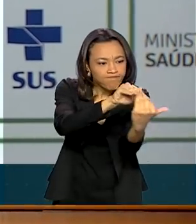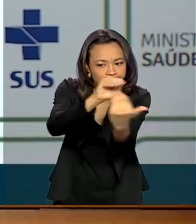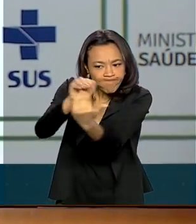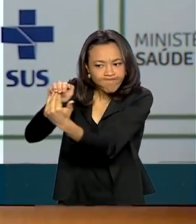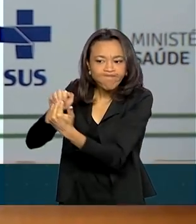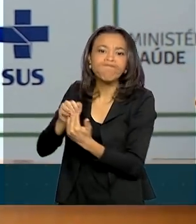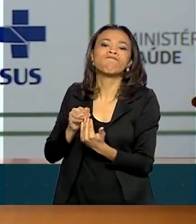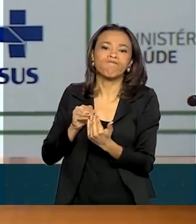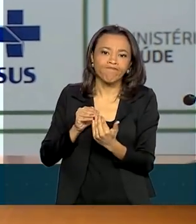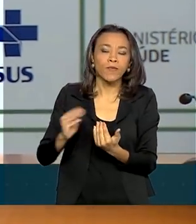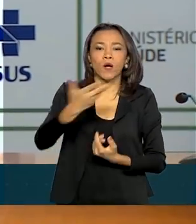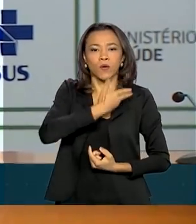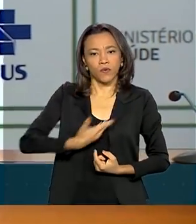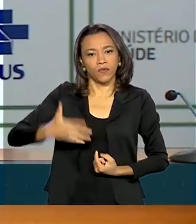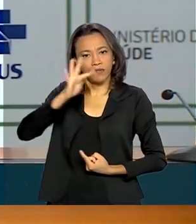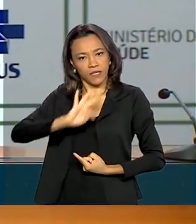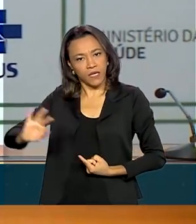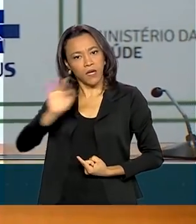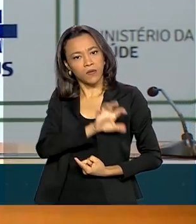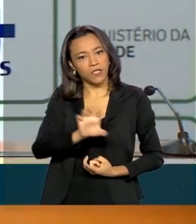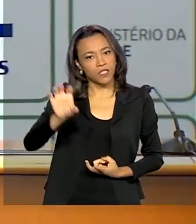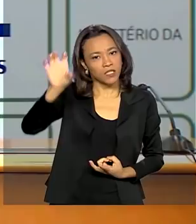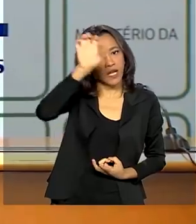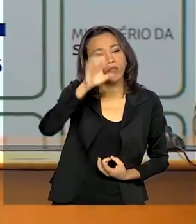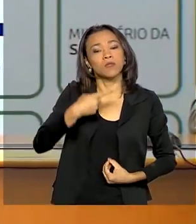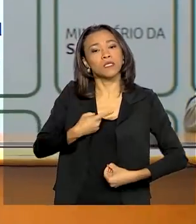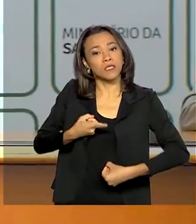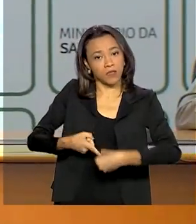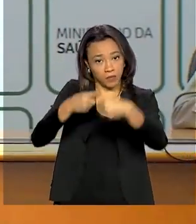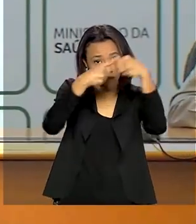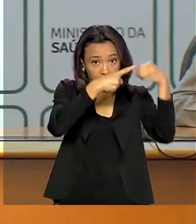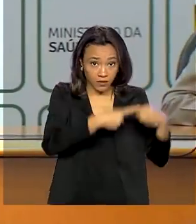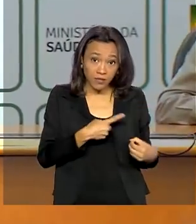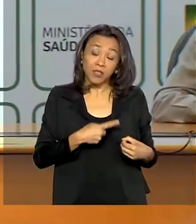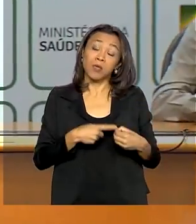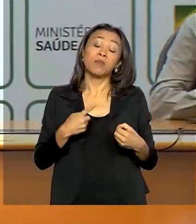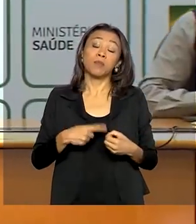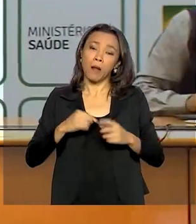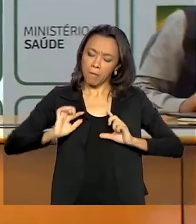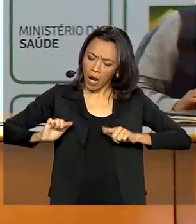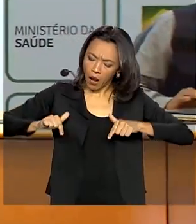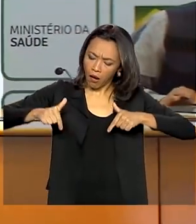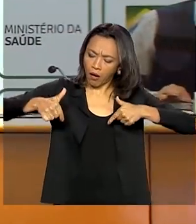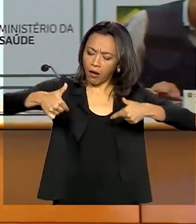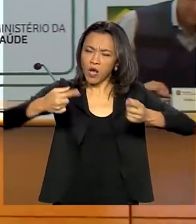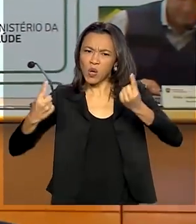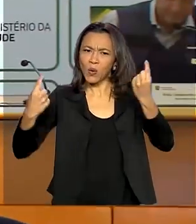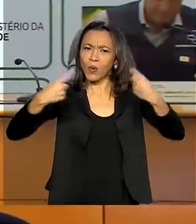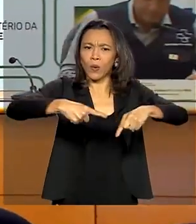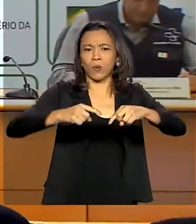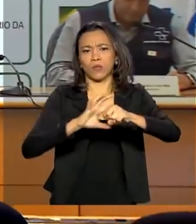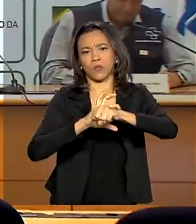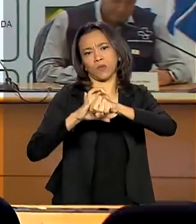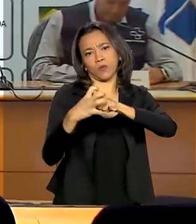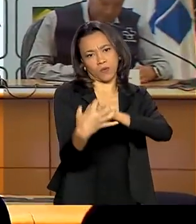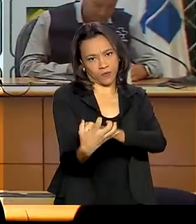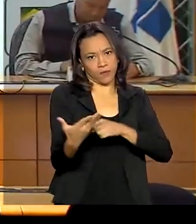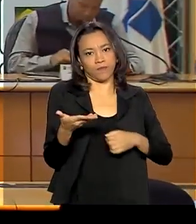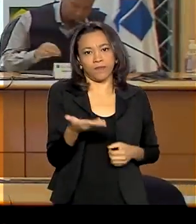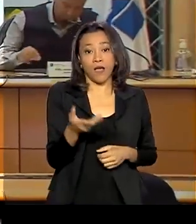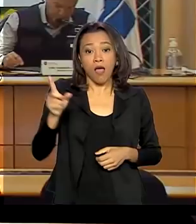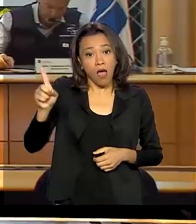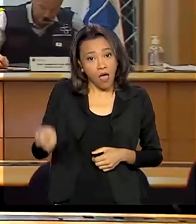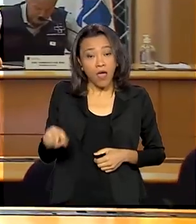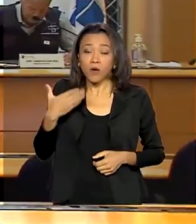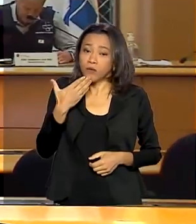juntos, governo federal, estados e municípios, para o enfrentamento da pandemia do novo coronavírus. Esse